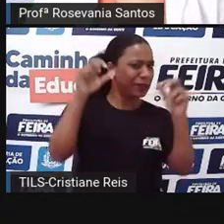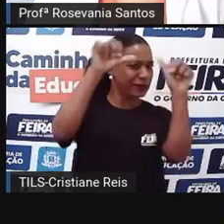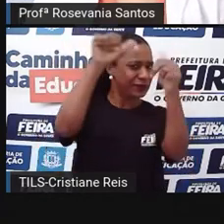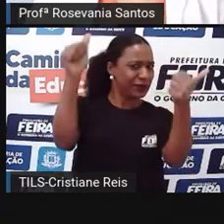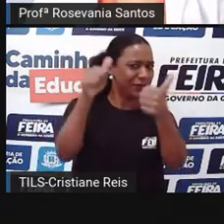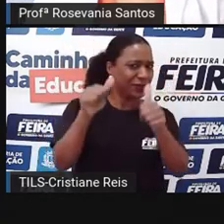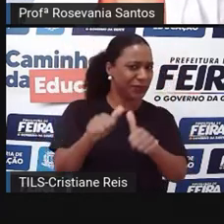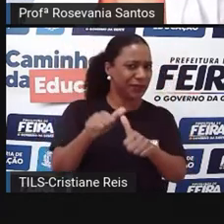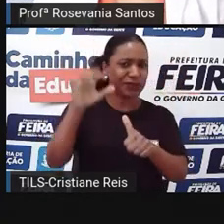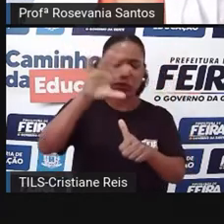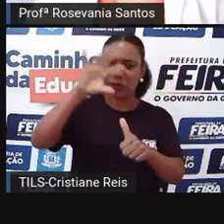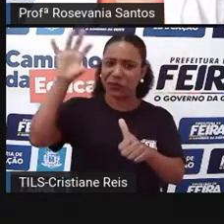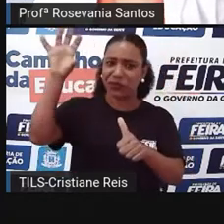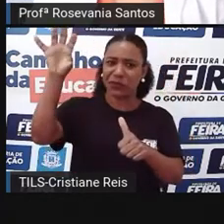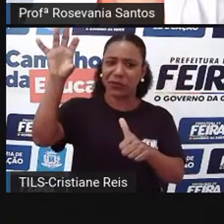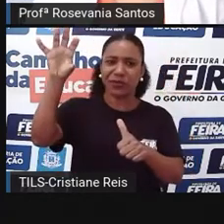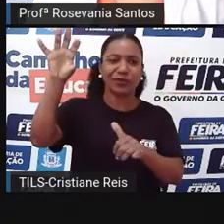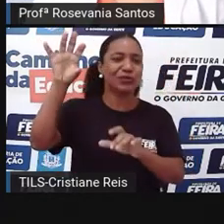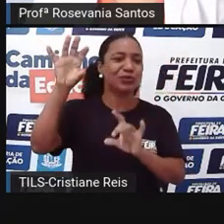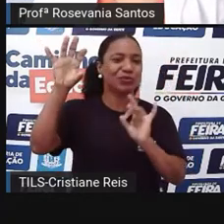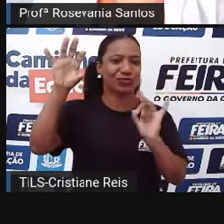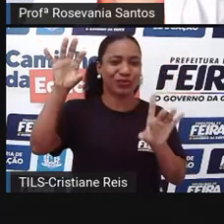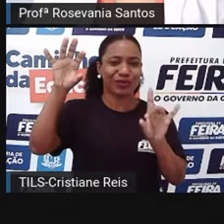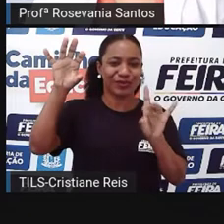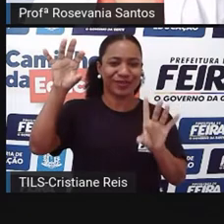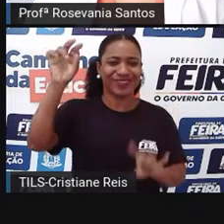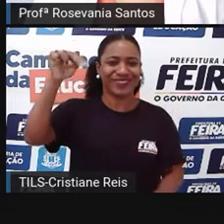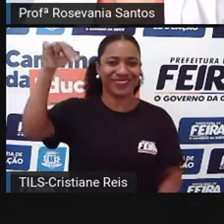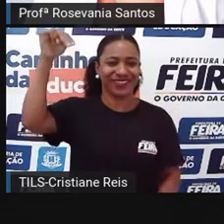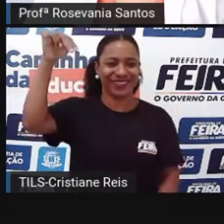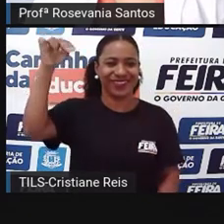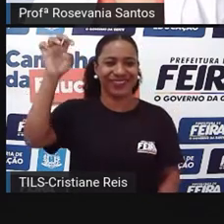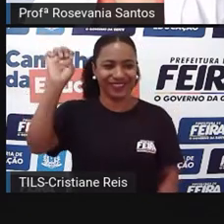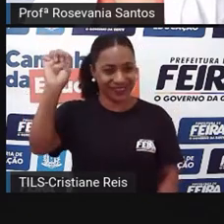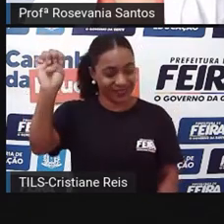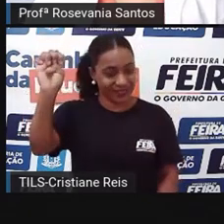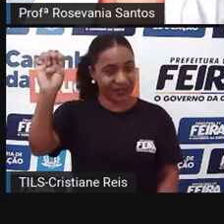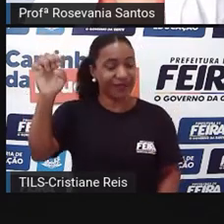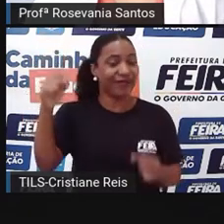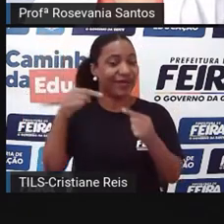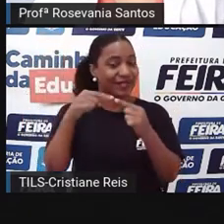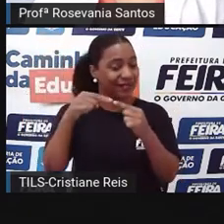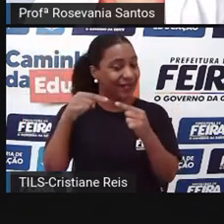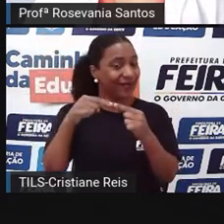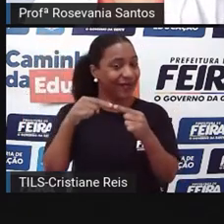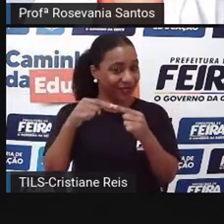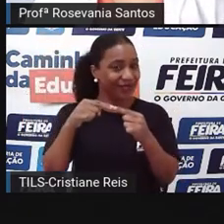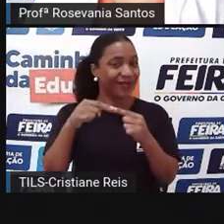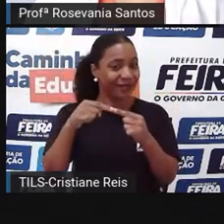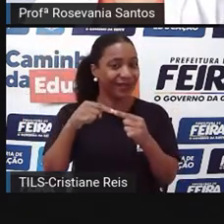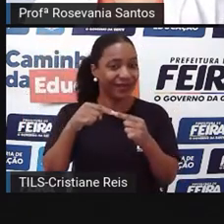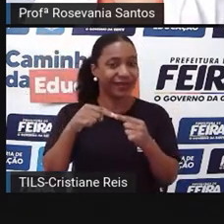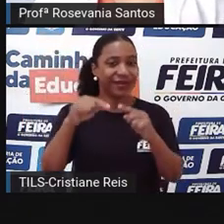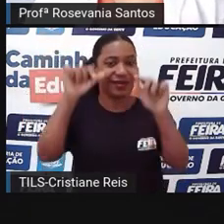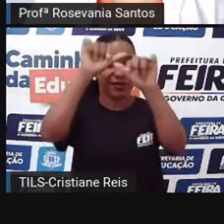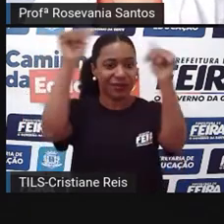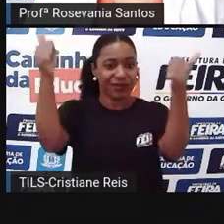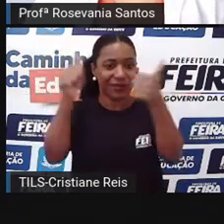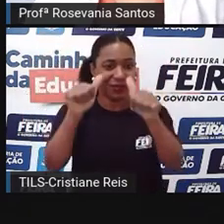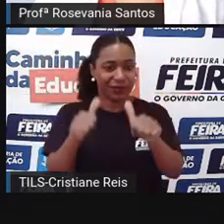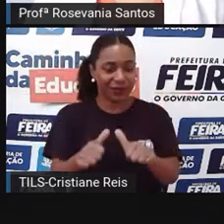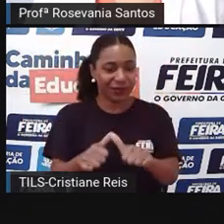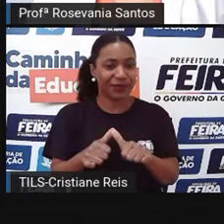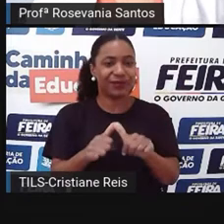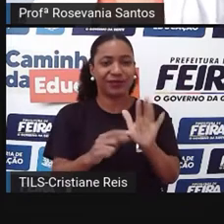Então, essa parte destacada de vermelho é a região nordeste, segunda divisão, né, regional, seguindo os três complexos, grandes complexos